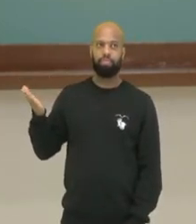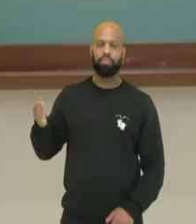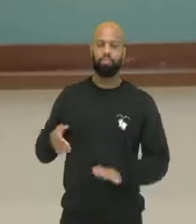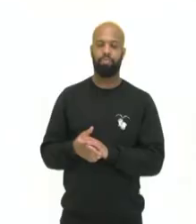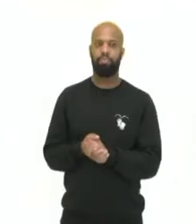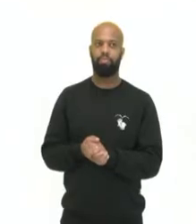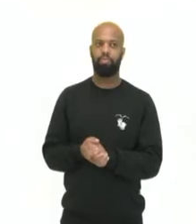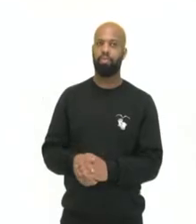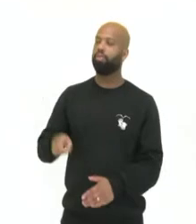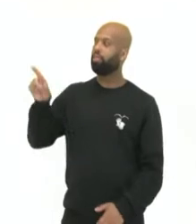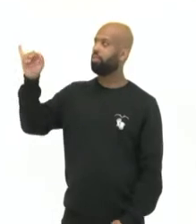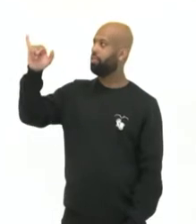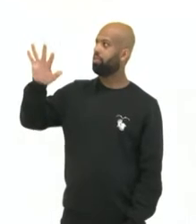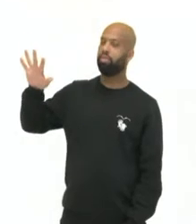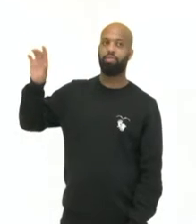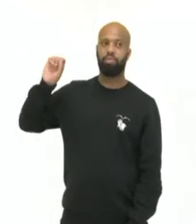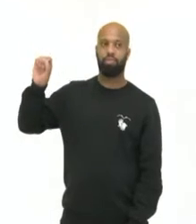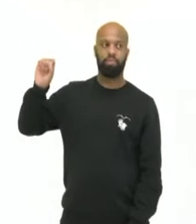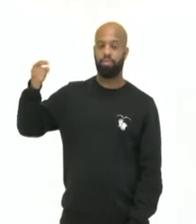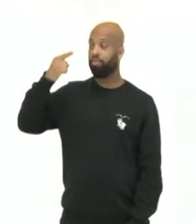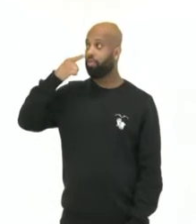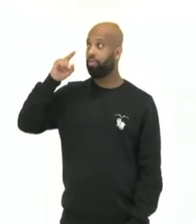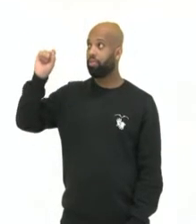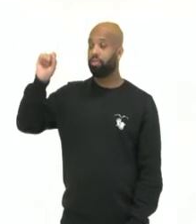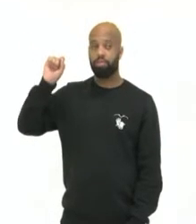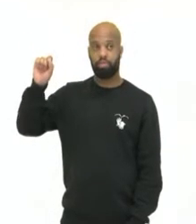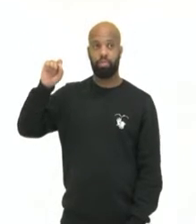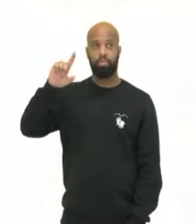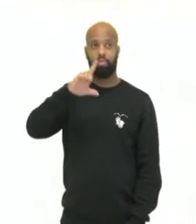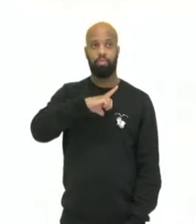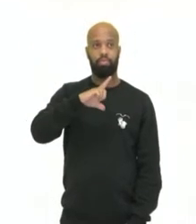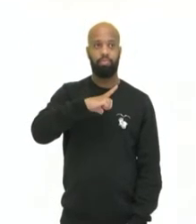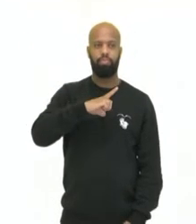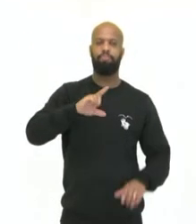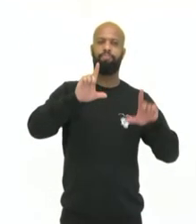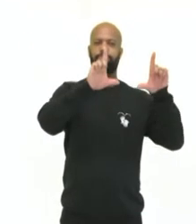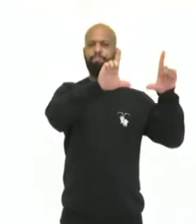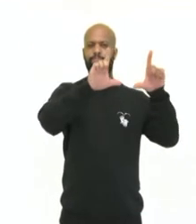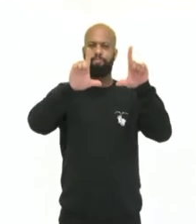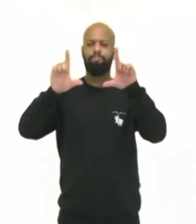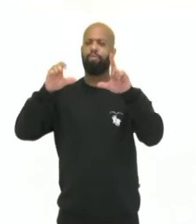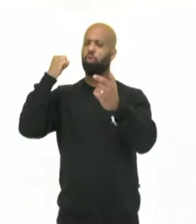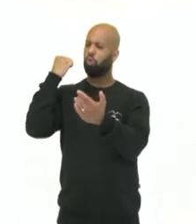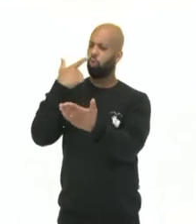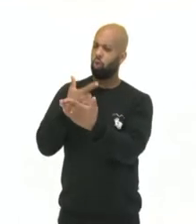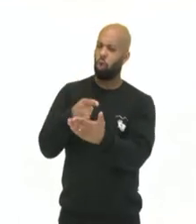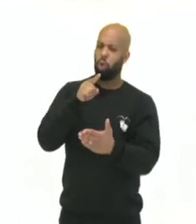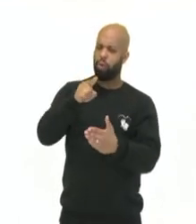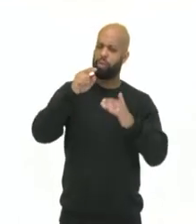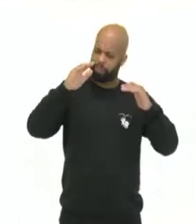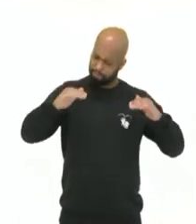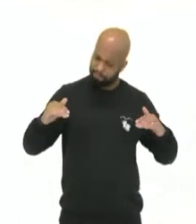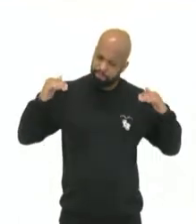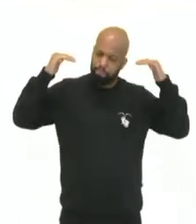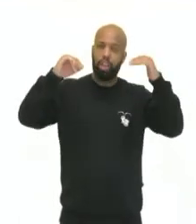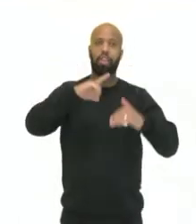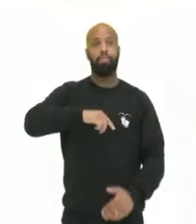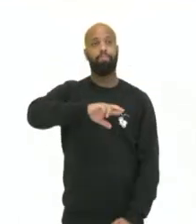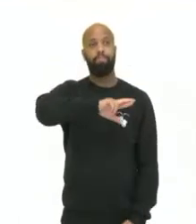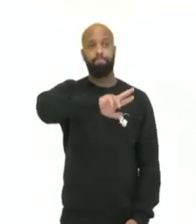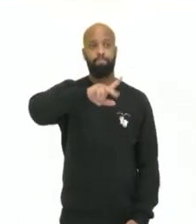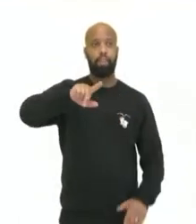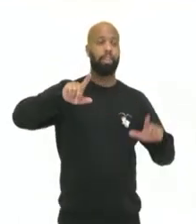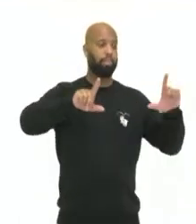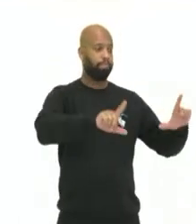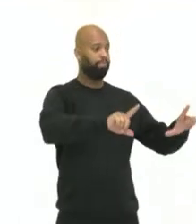Essa imagem aqui, olha só, então no centro ali, compre o que você será o máximo, né? Então em várias mídias, tem no